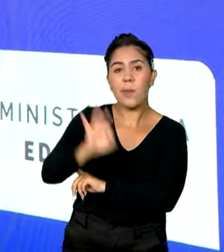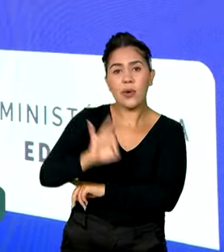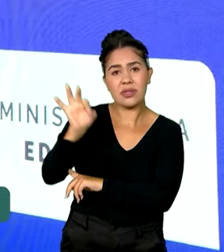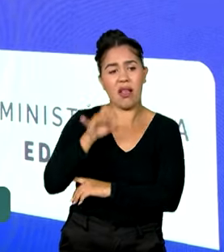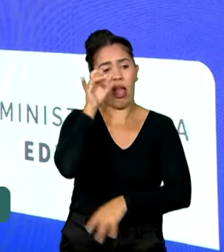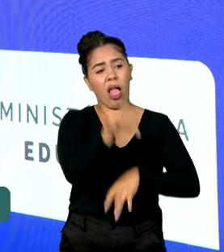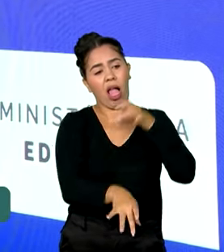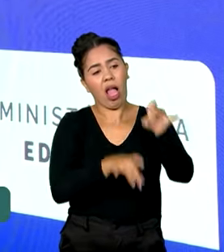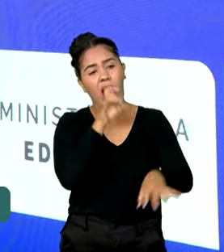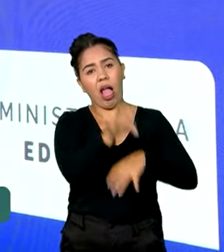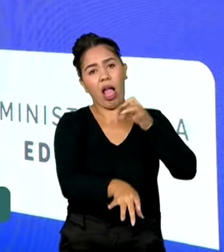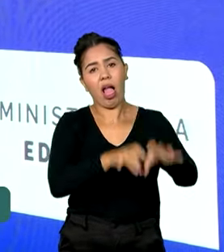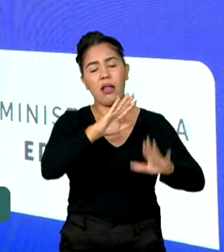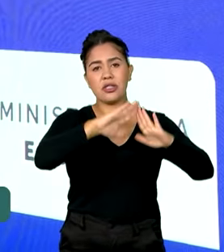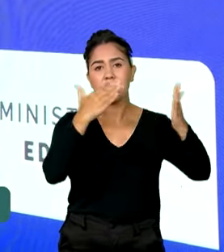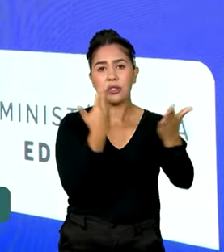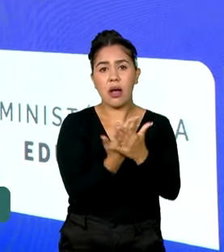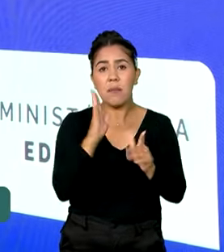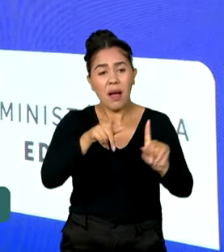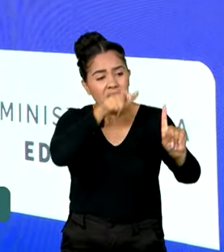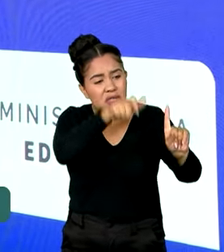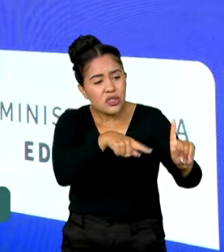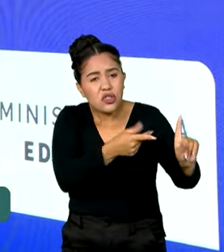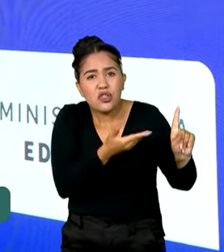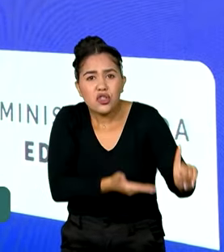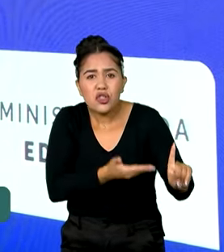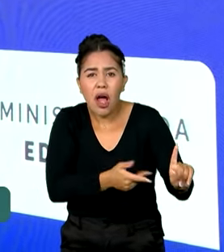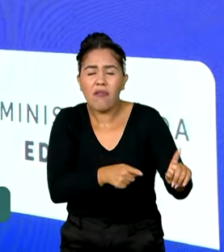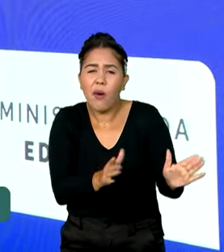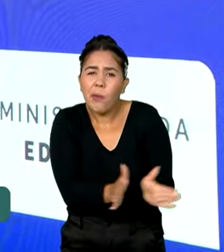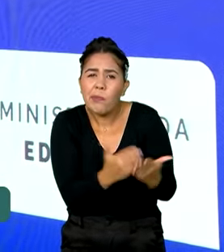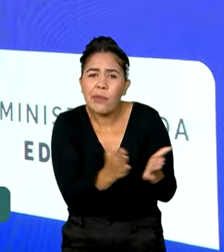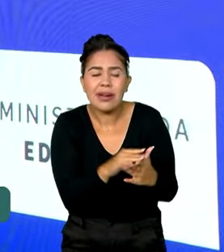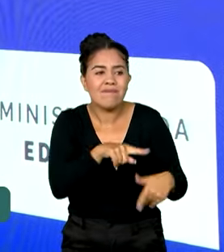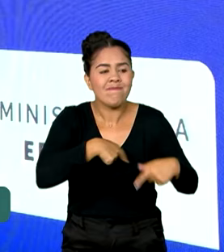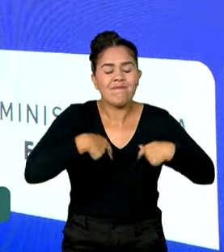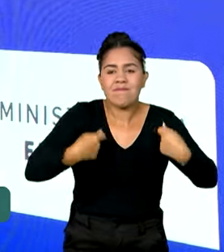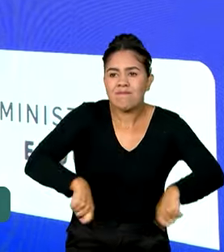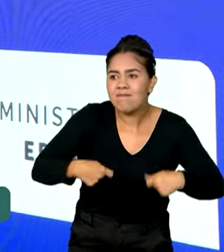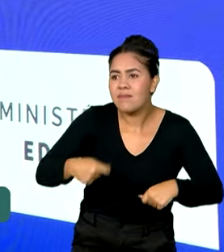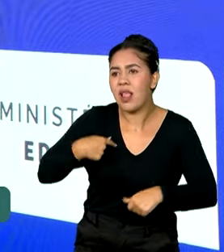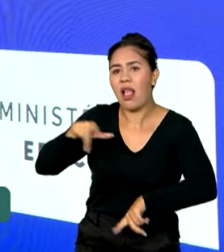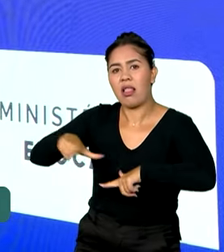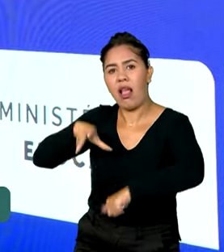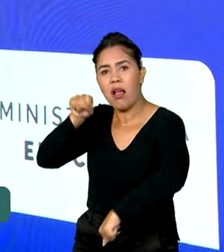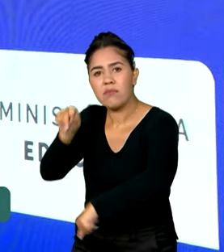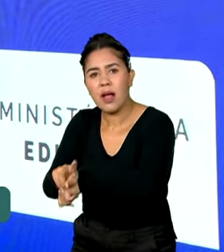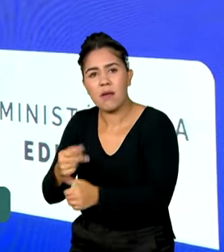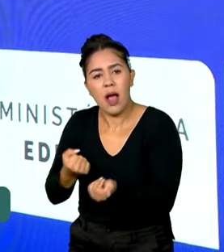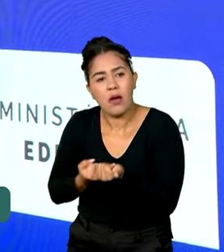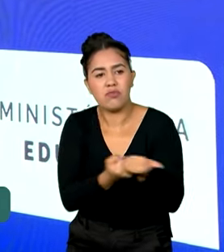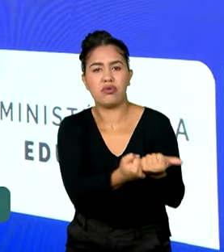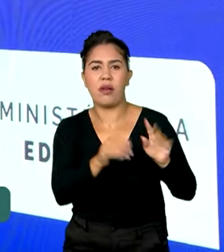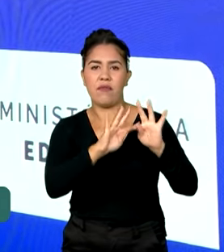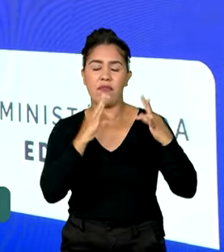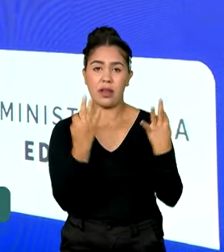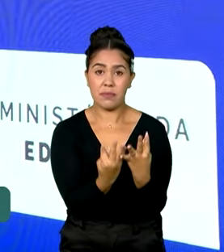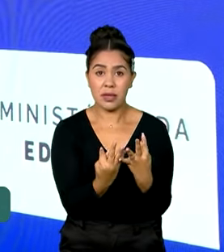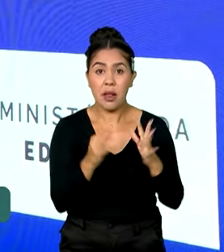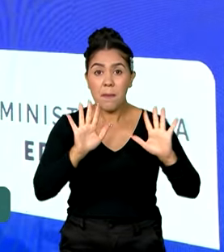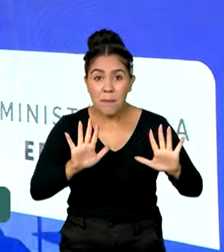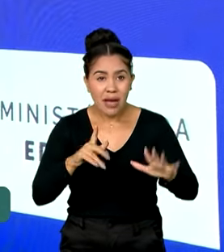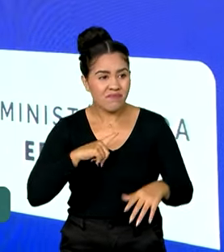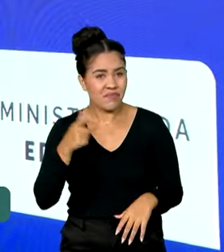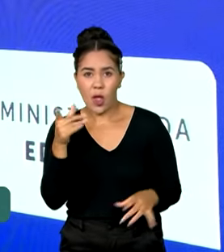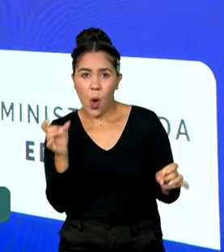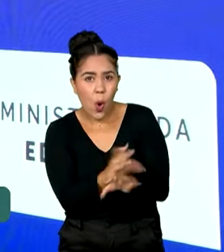nessa fase que o jovem mais pobre sente a necessidade de trabalhar para se manter e para ajudar a família. E sem concluir